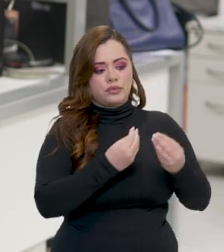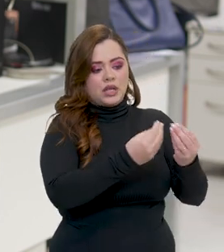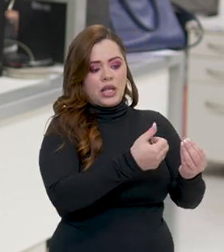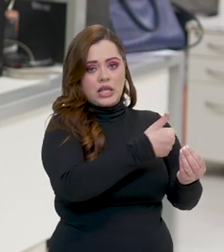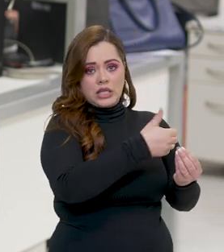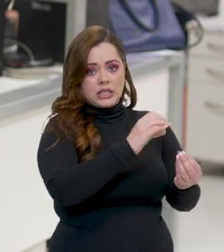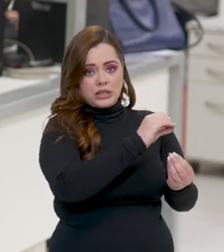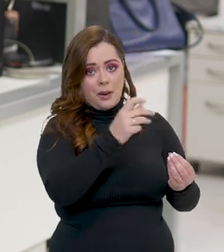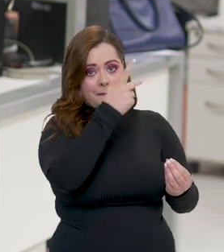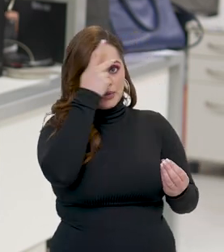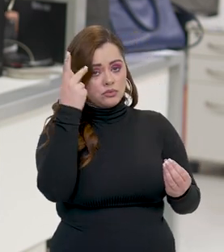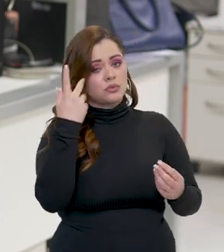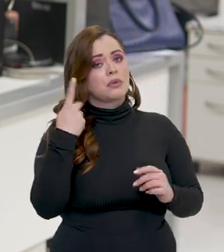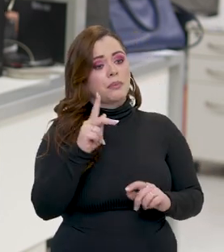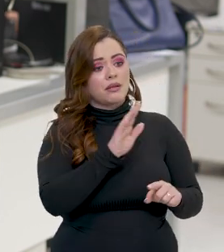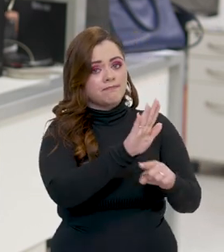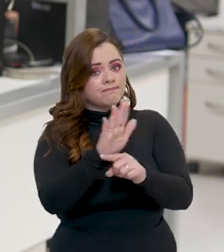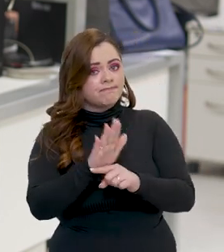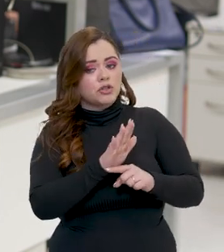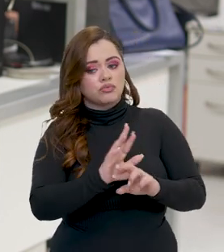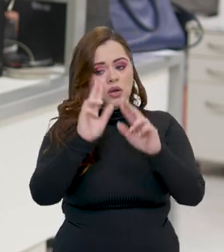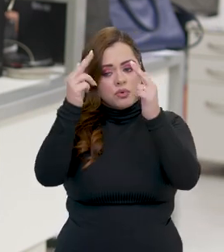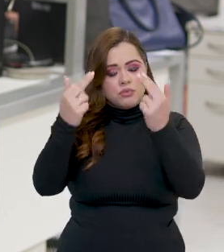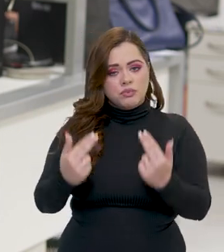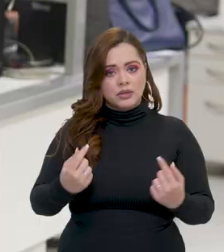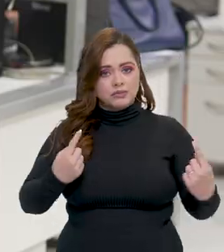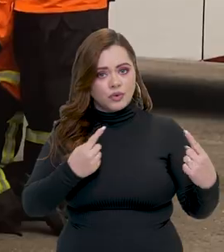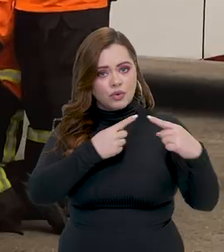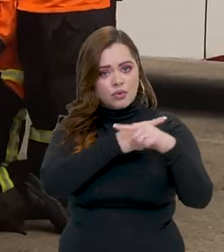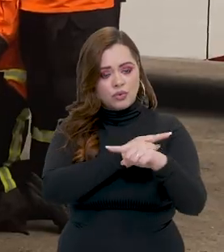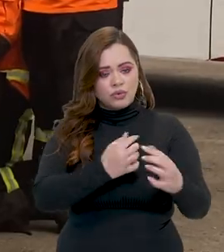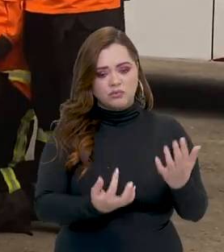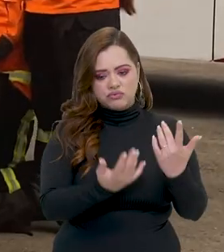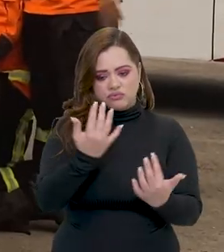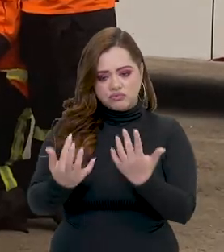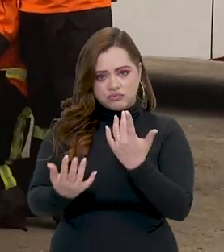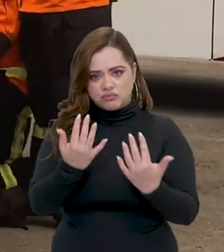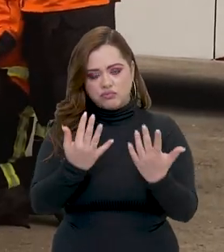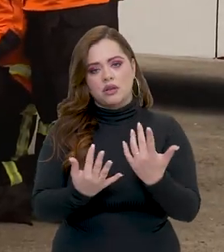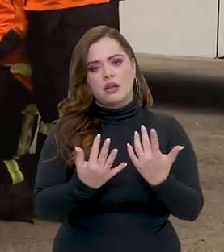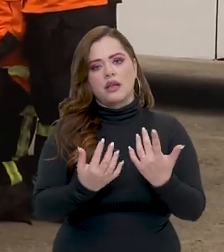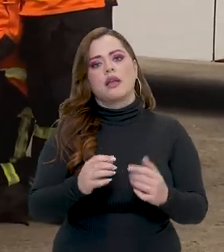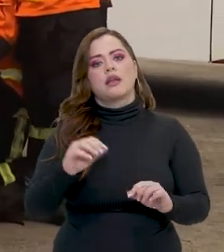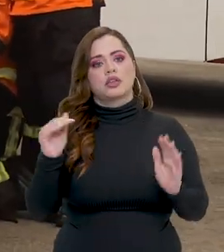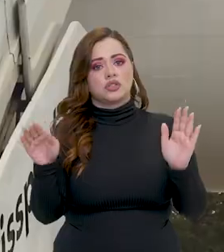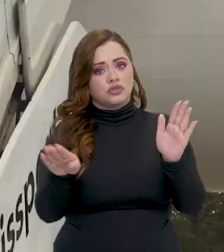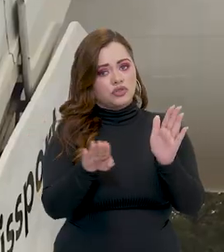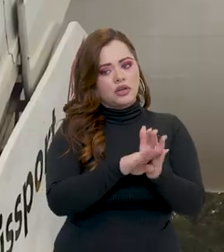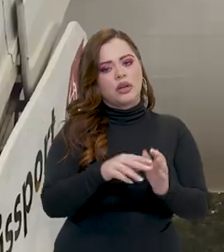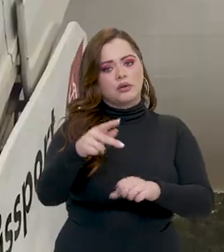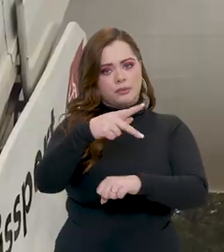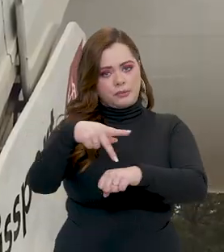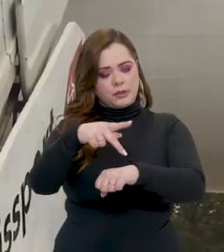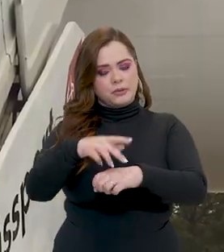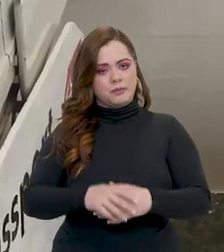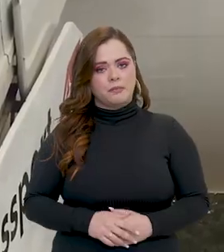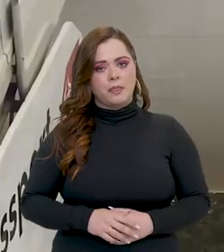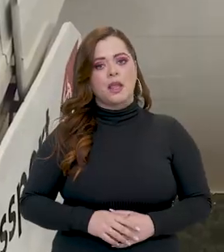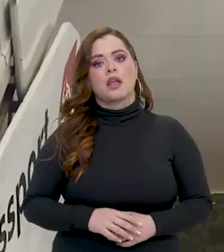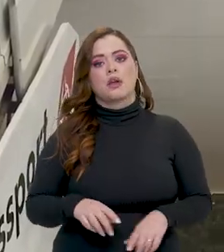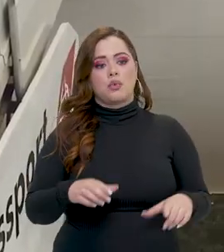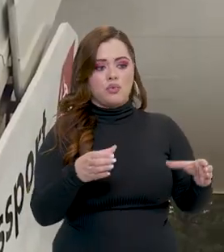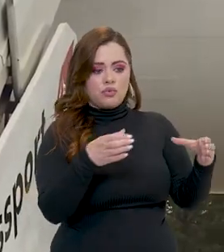servidores civis e militares para ajuda humanitária no combate aos incêndios florestais que atingem o país.